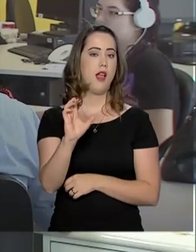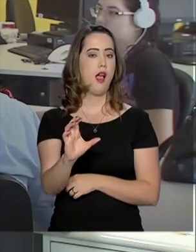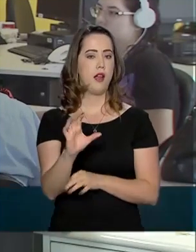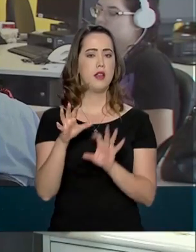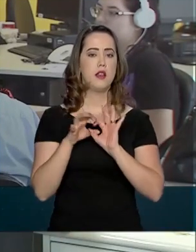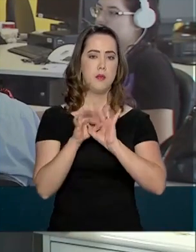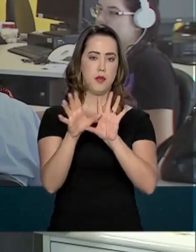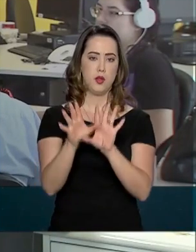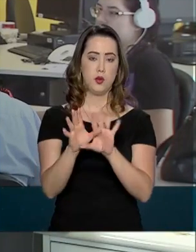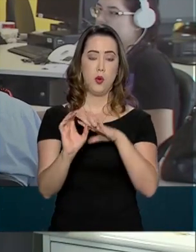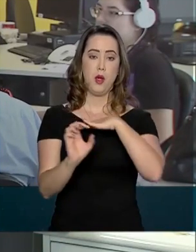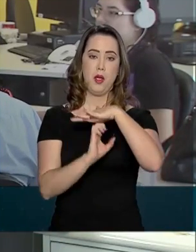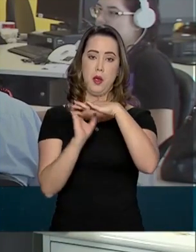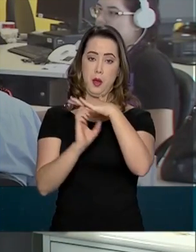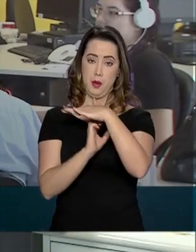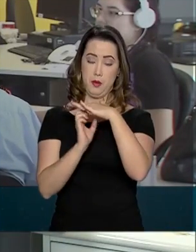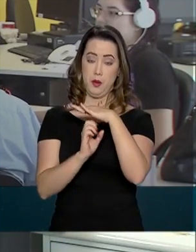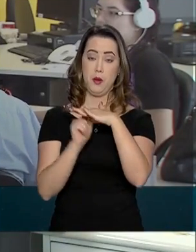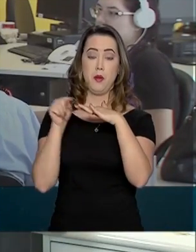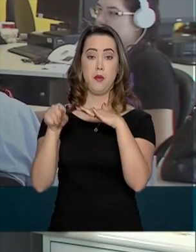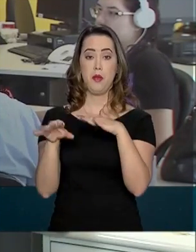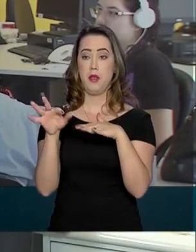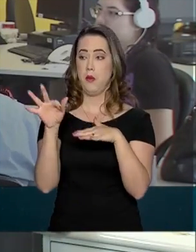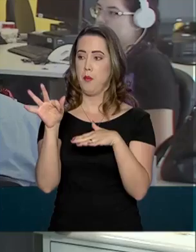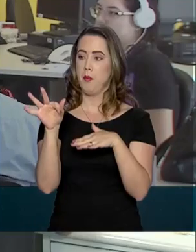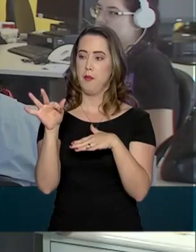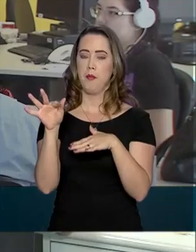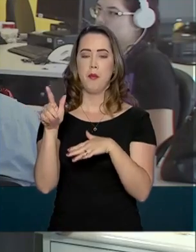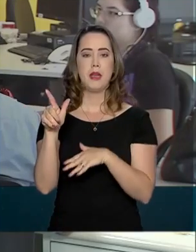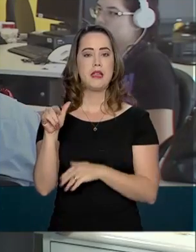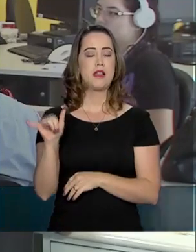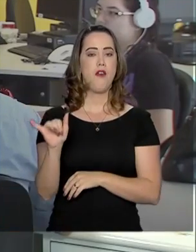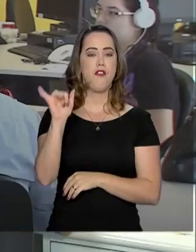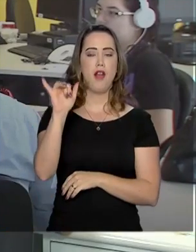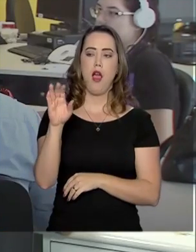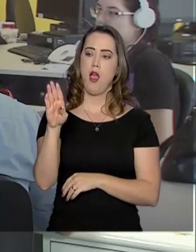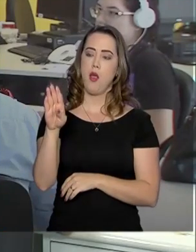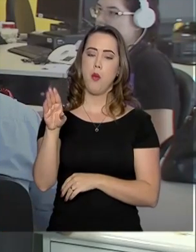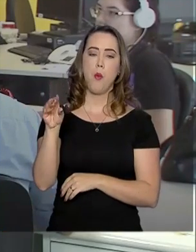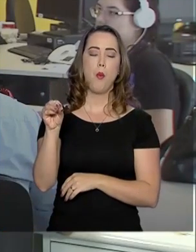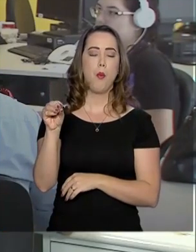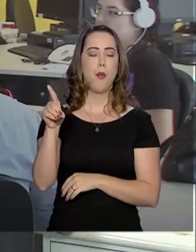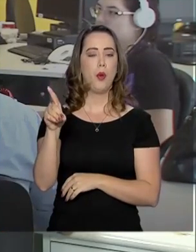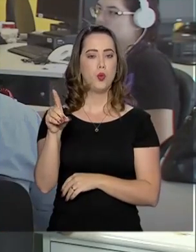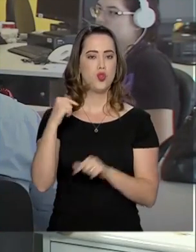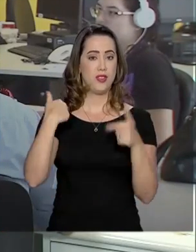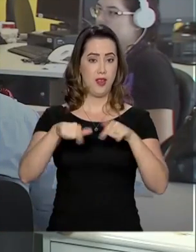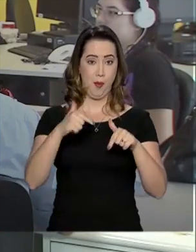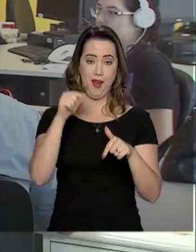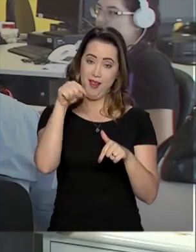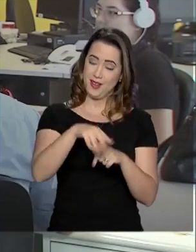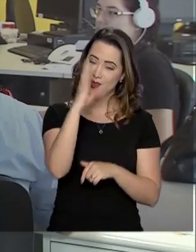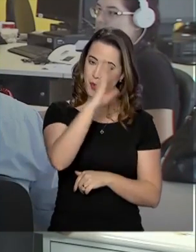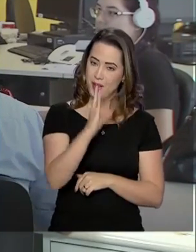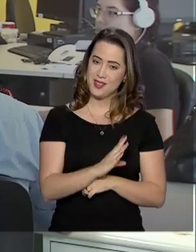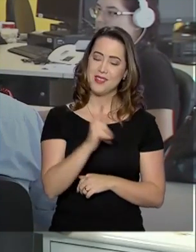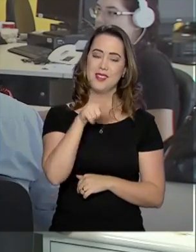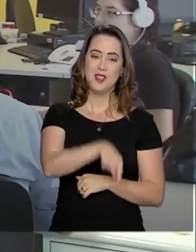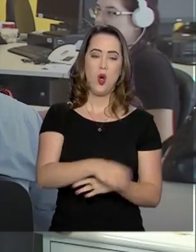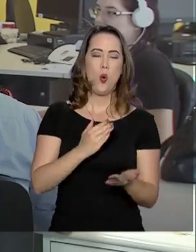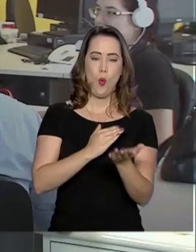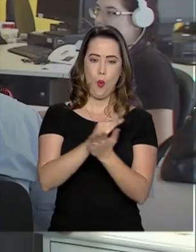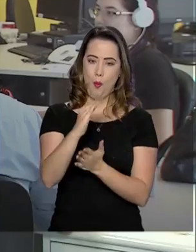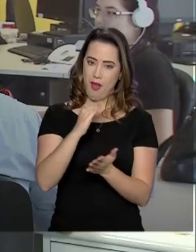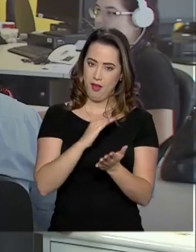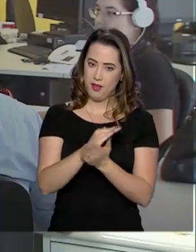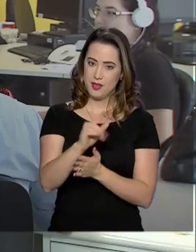autorizou a empresa aérea estrangeira de baixo custo Flybond a iniciar as operações no país. A autorização é a última etapa para o início de voos